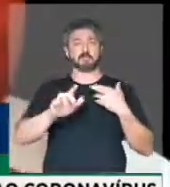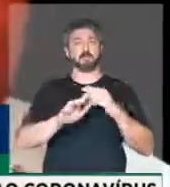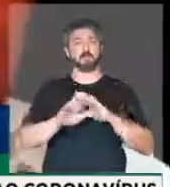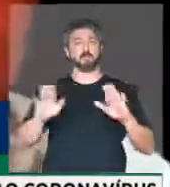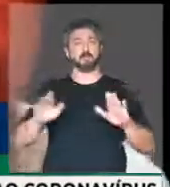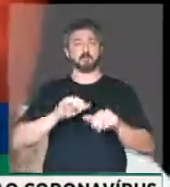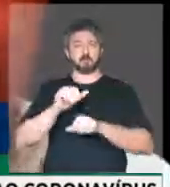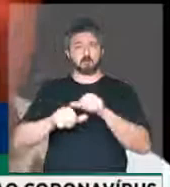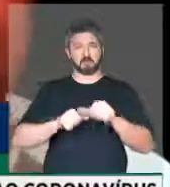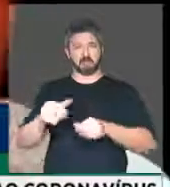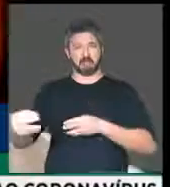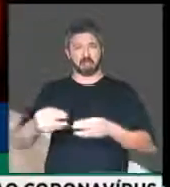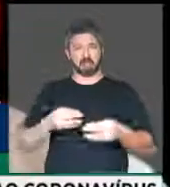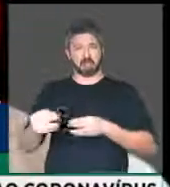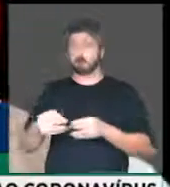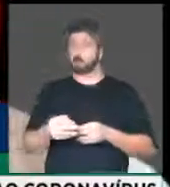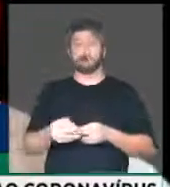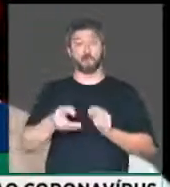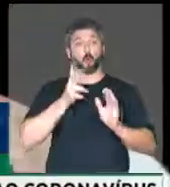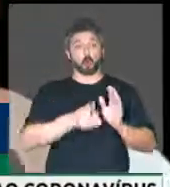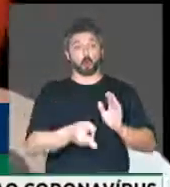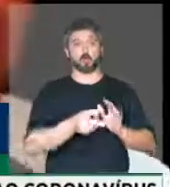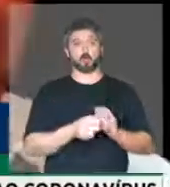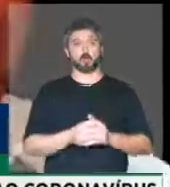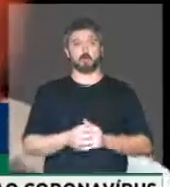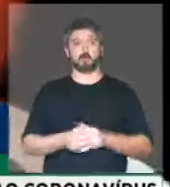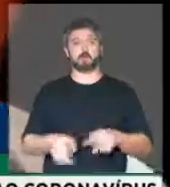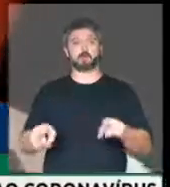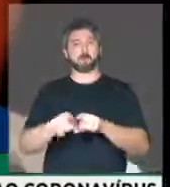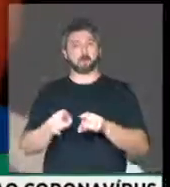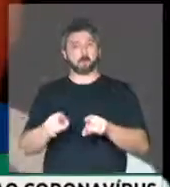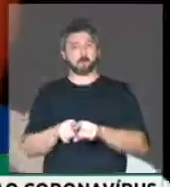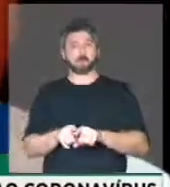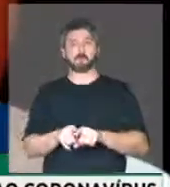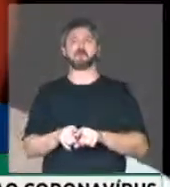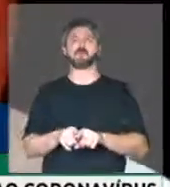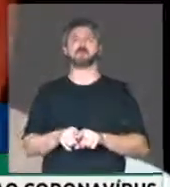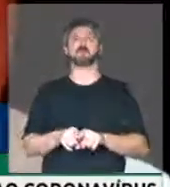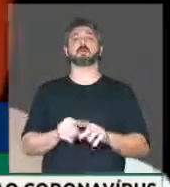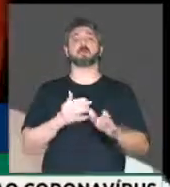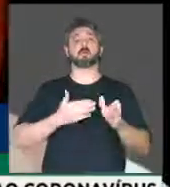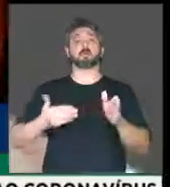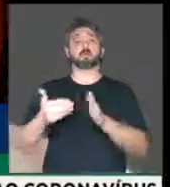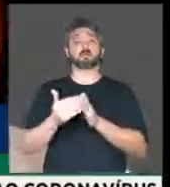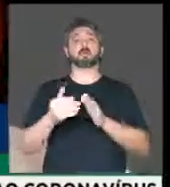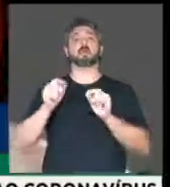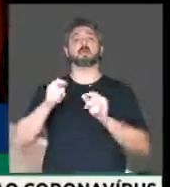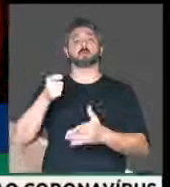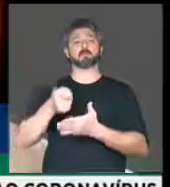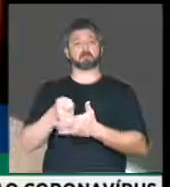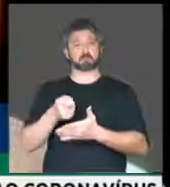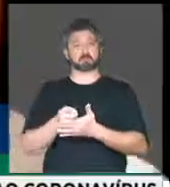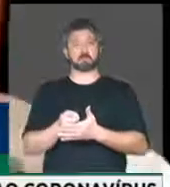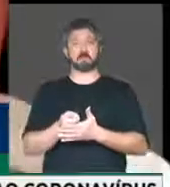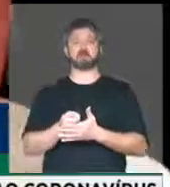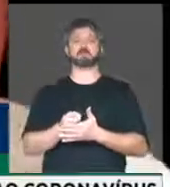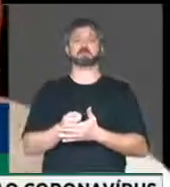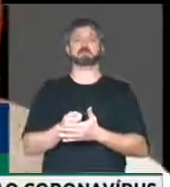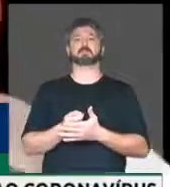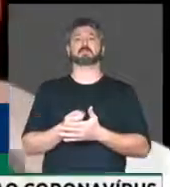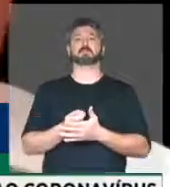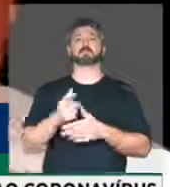não é alterar para flexibilizar, é manter o que está ali. E da mesma forma, em relação a todas as imposições que